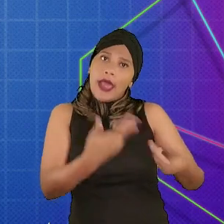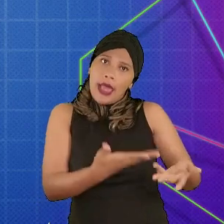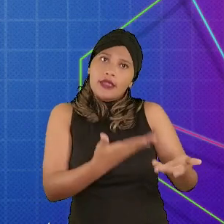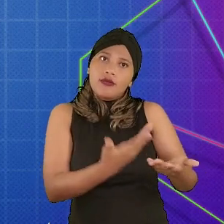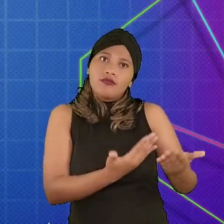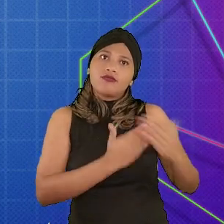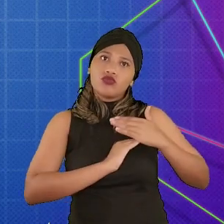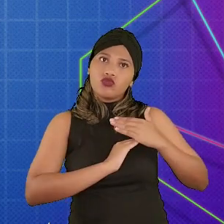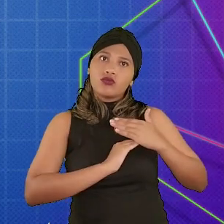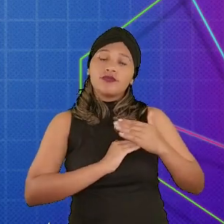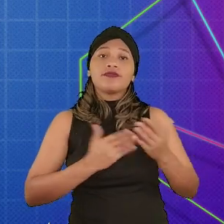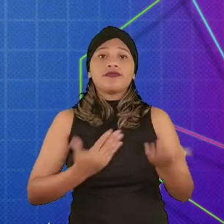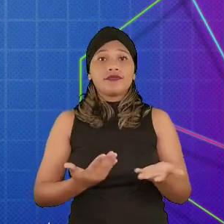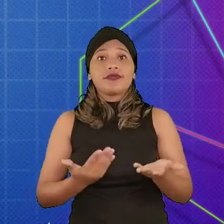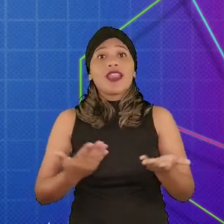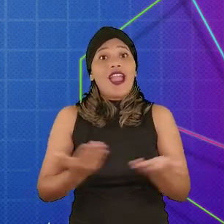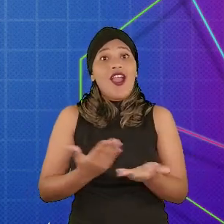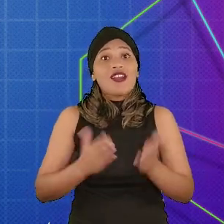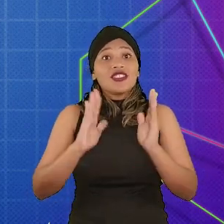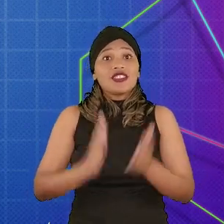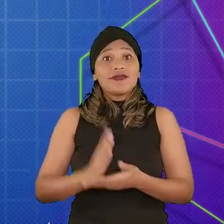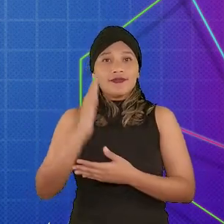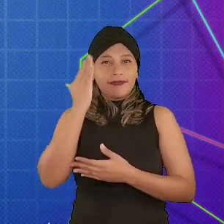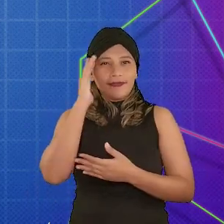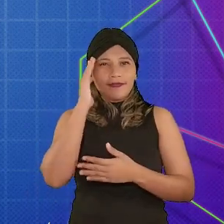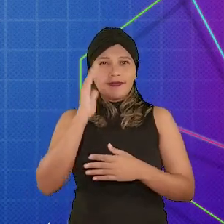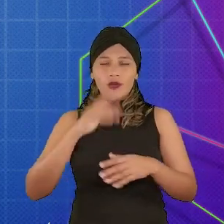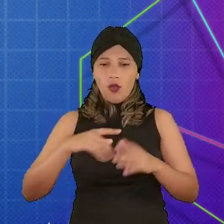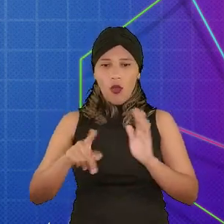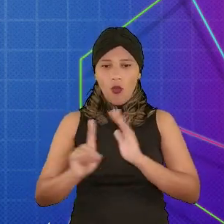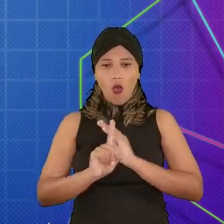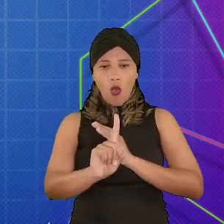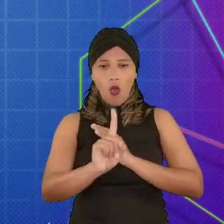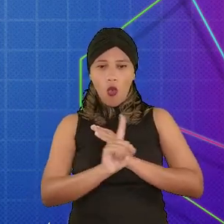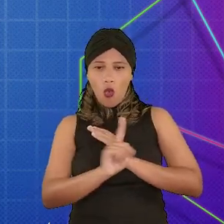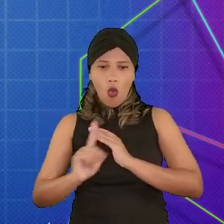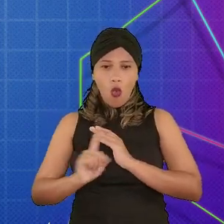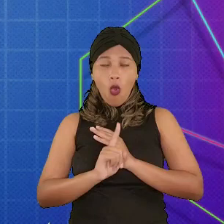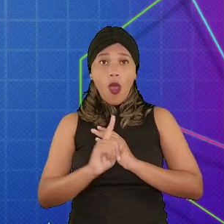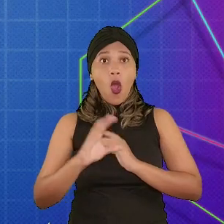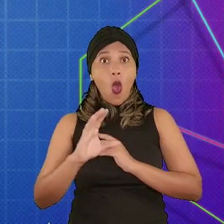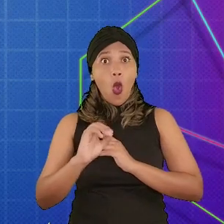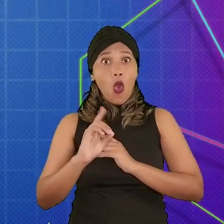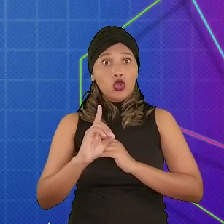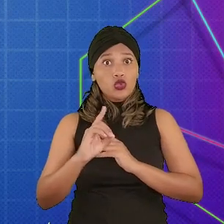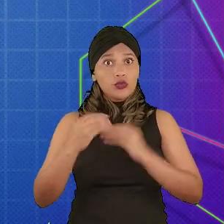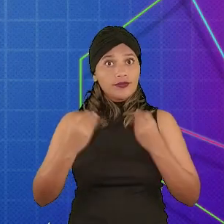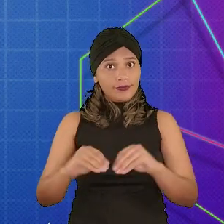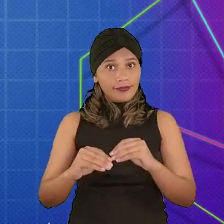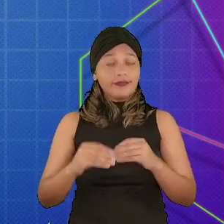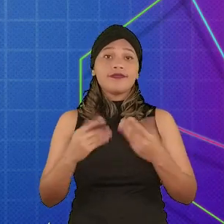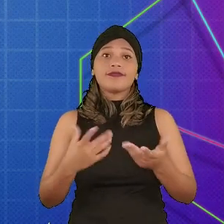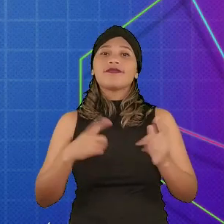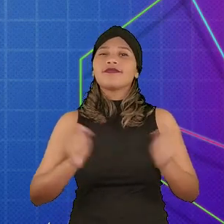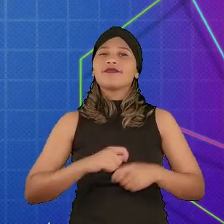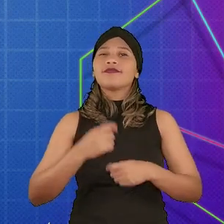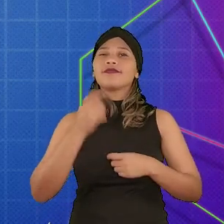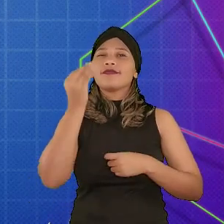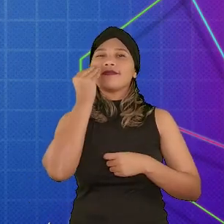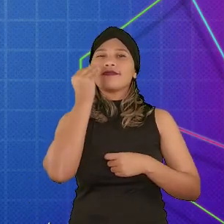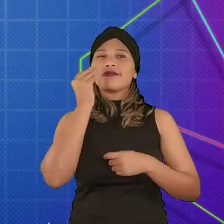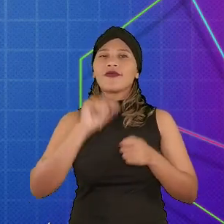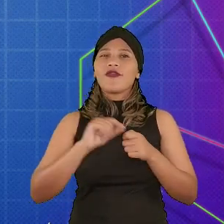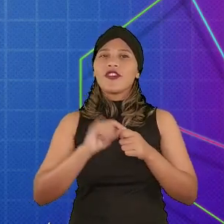ele, porque é para isso que ele vai nos servir. Agora que nós já conseguimos movimentar nosso personagem a partir de um bloco de códigos que a gente montou,